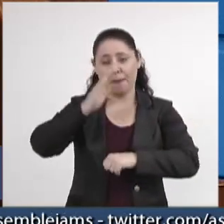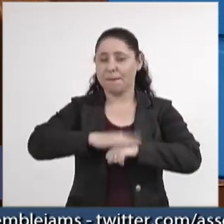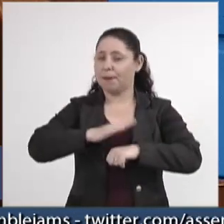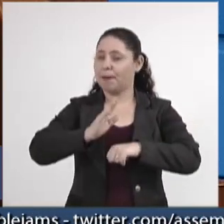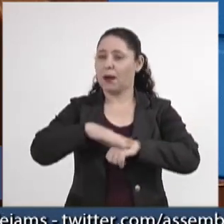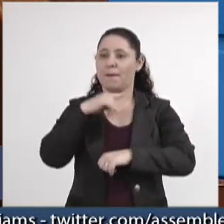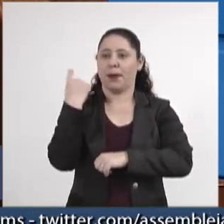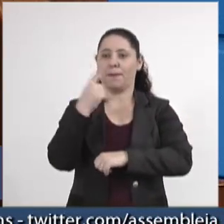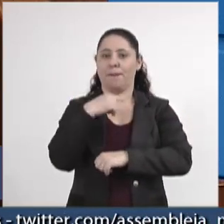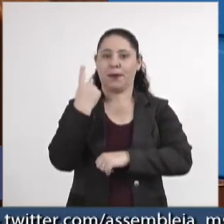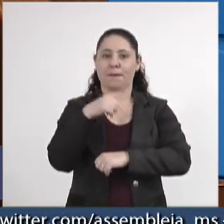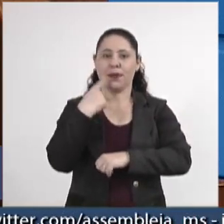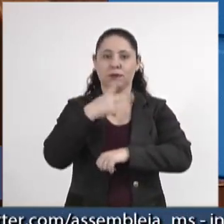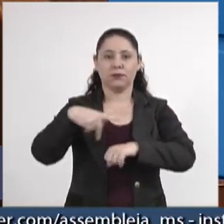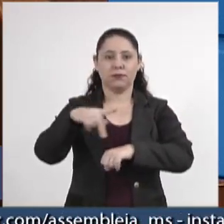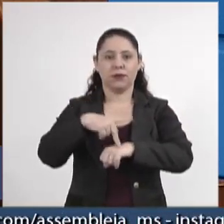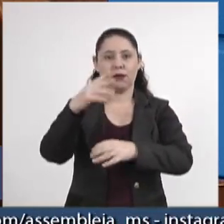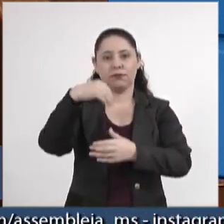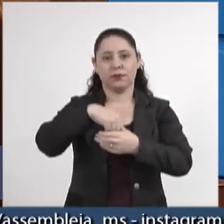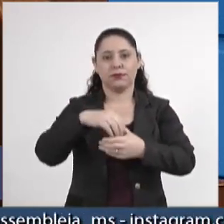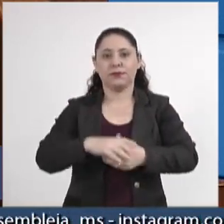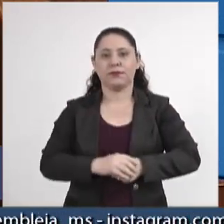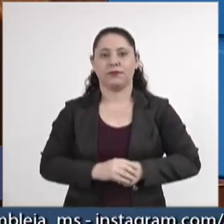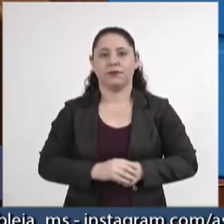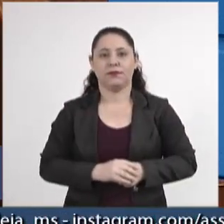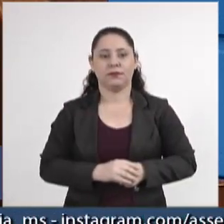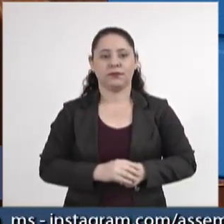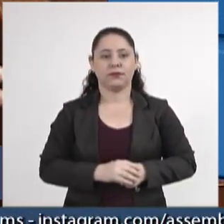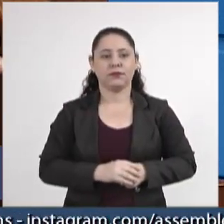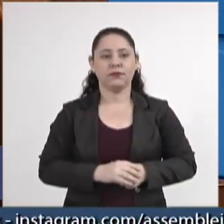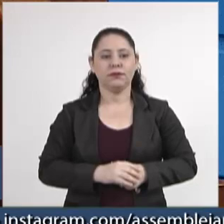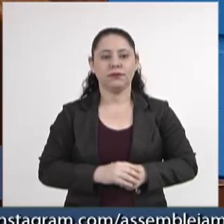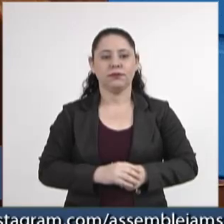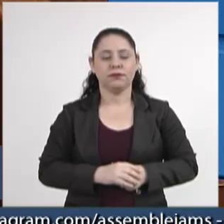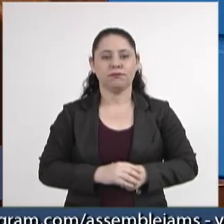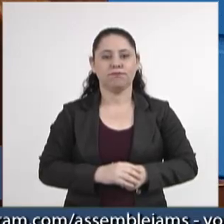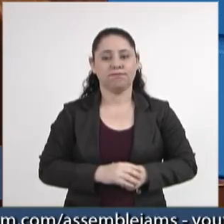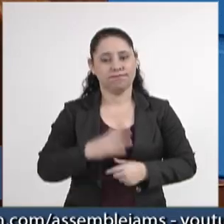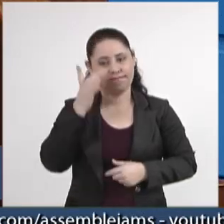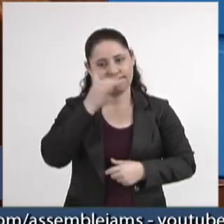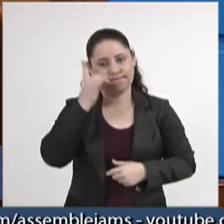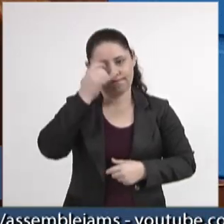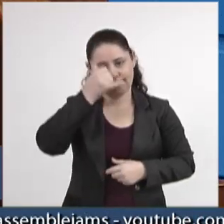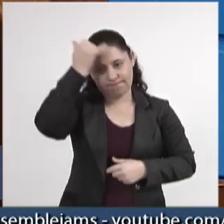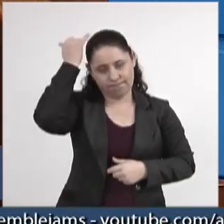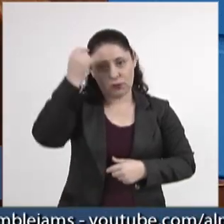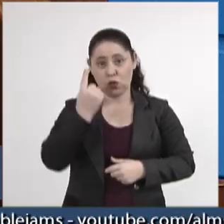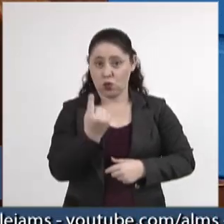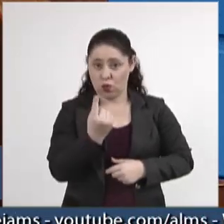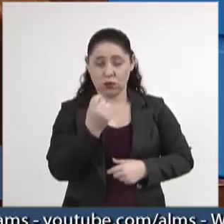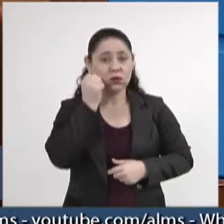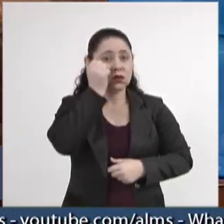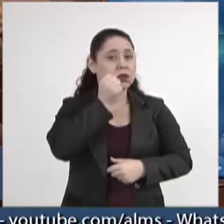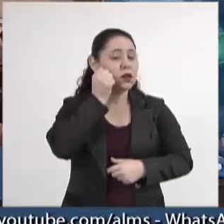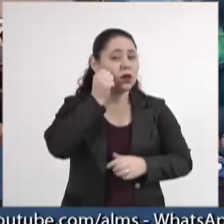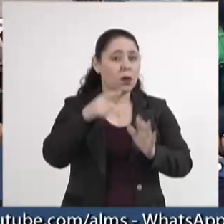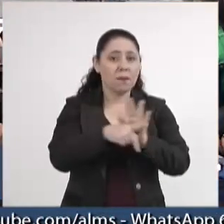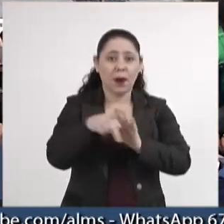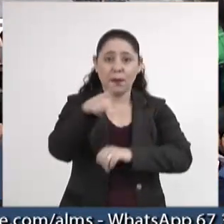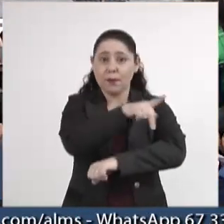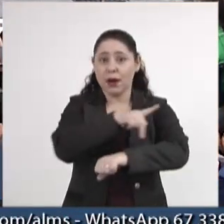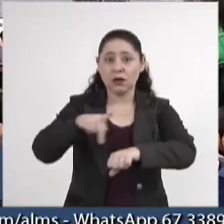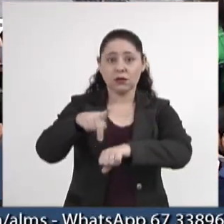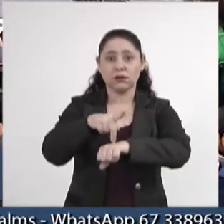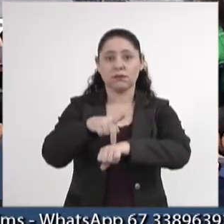são assassinados nesse país. E aí, deputado Júnior Mock, um senador da República,